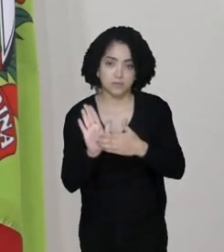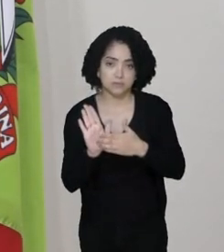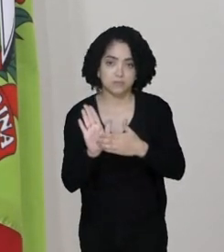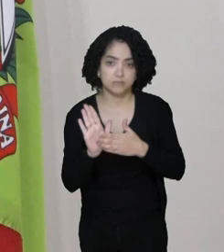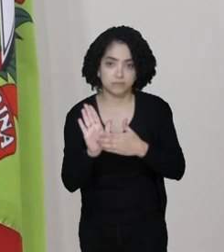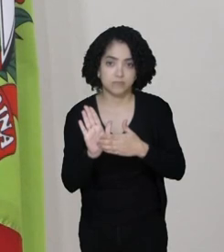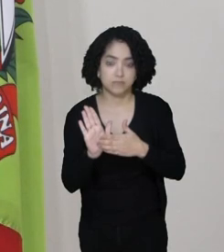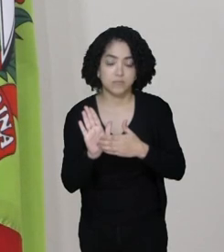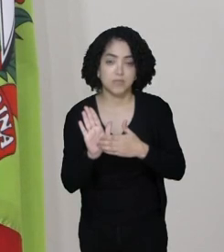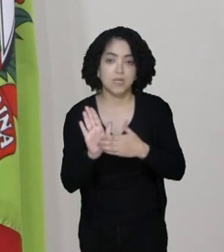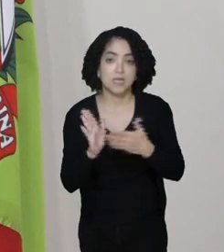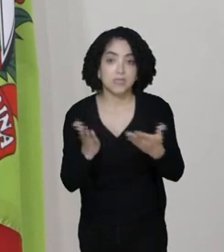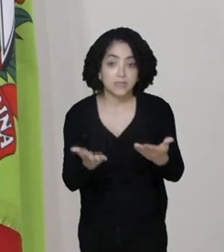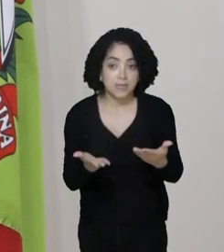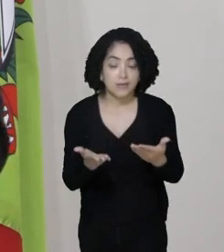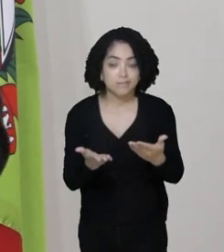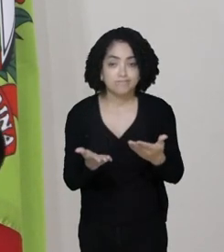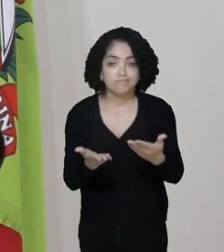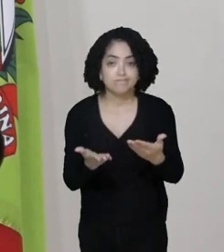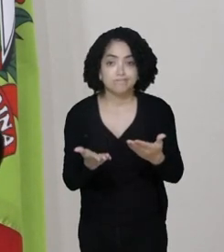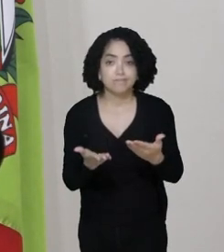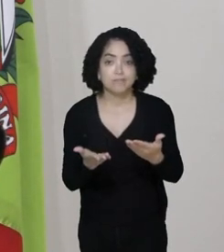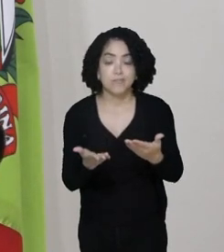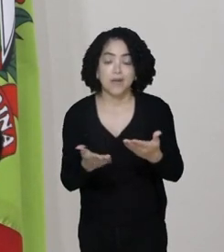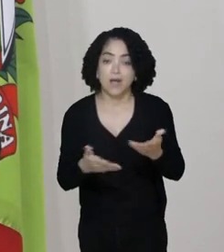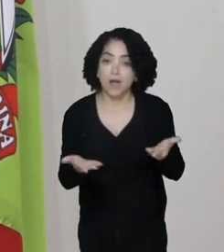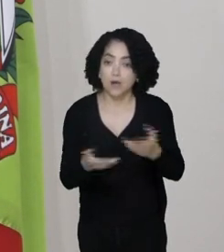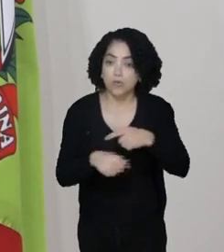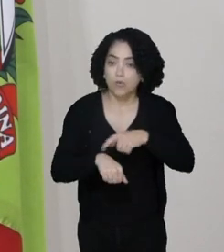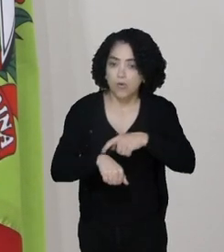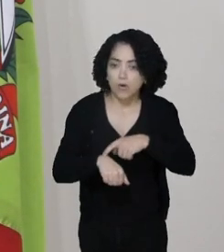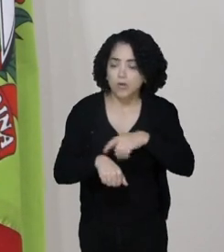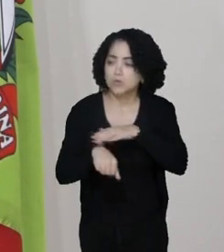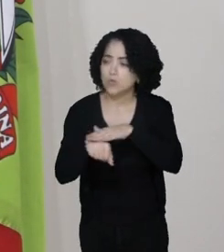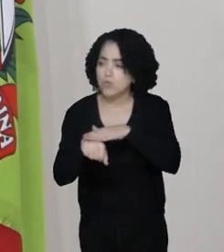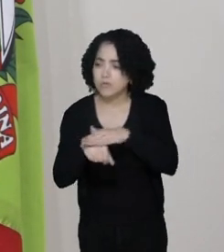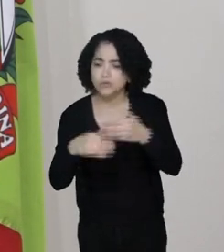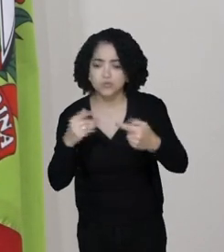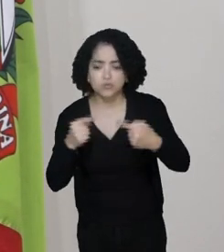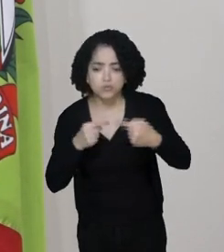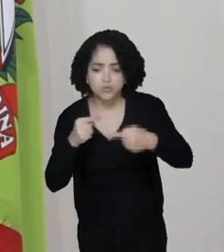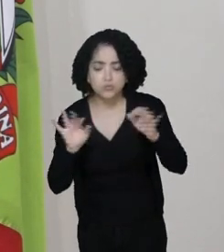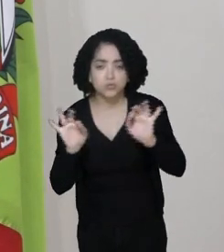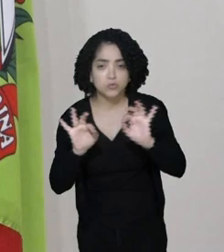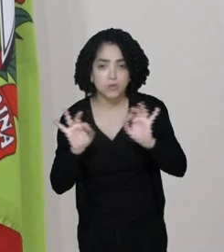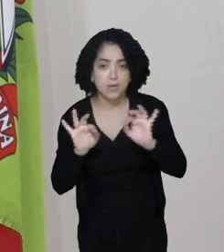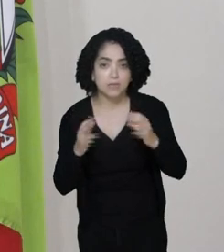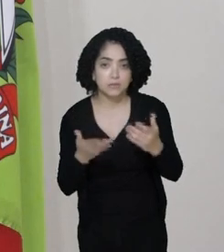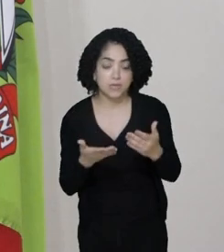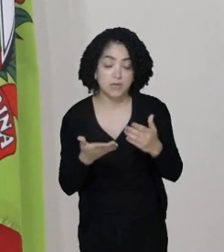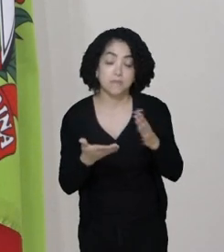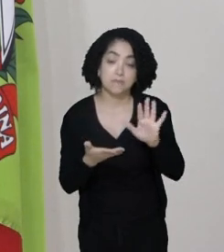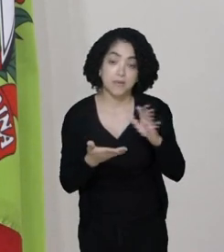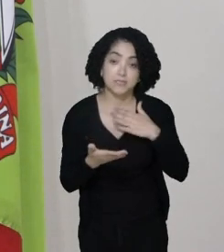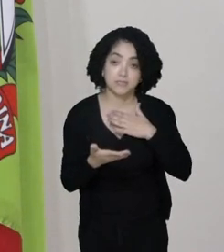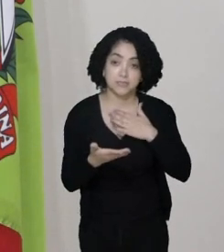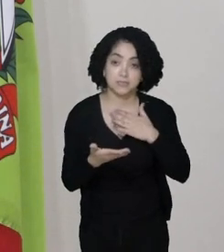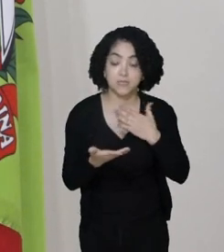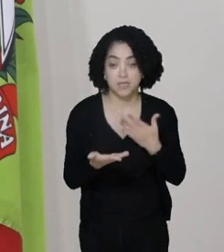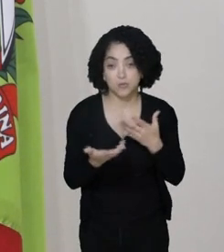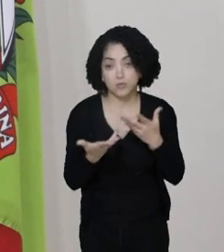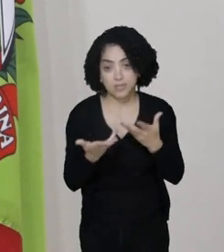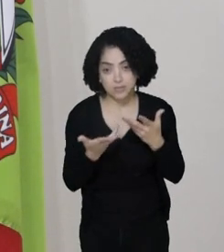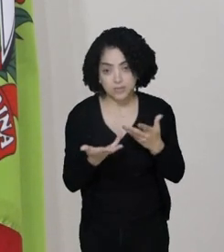nesse calado, nesse ponto, nesse volume, sem conversar com ninguém. Eu gostaria que o secretário André Mota, o